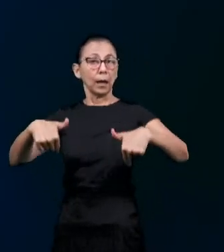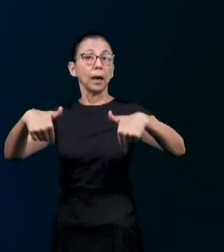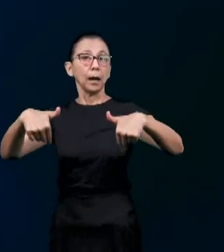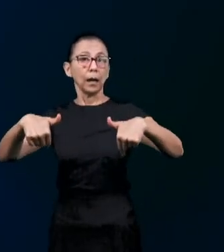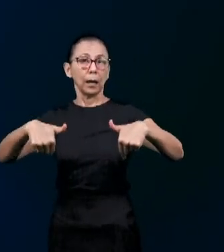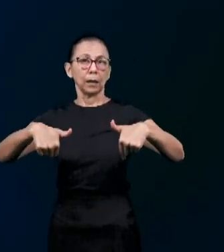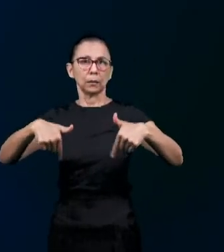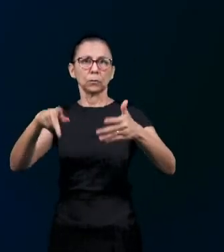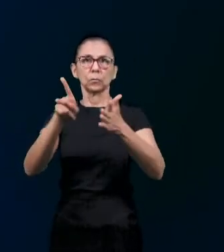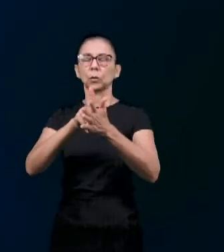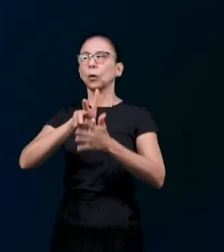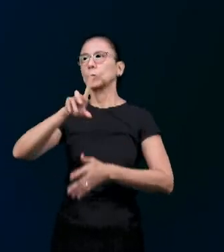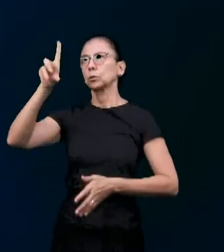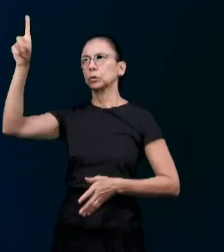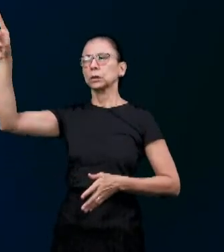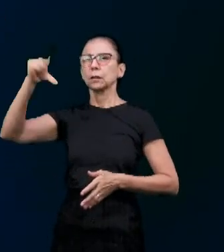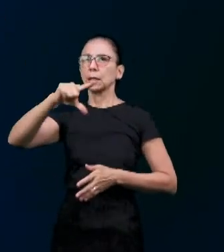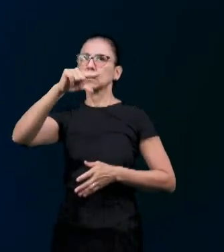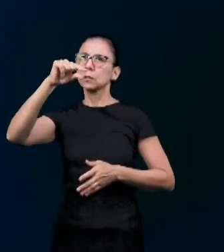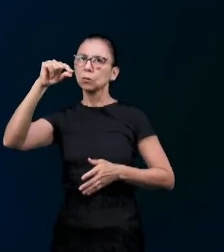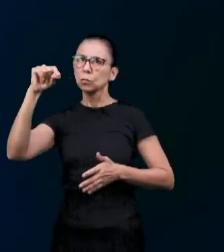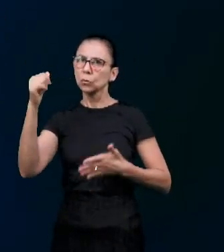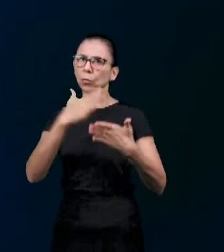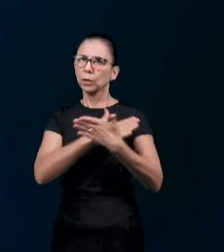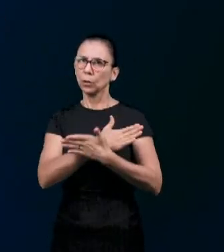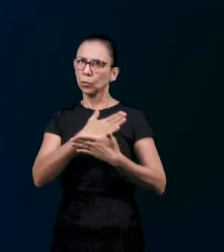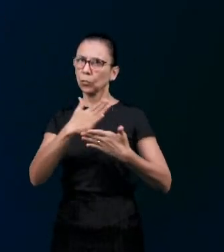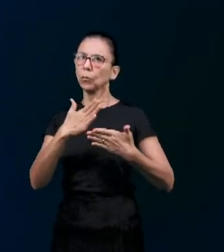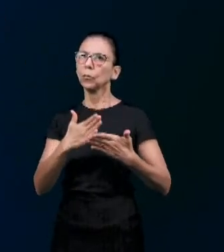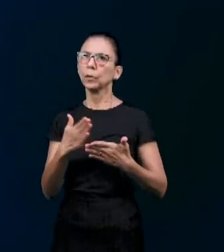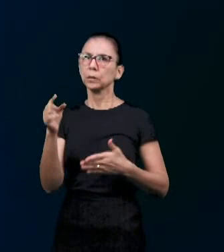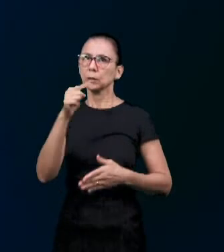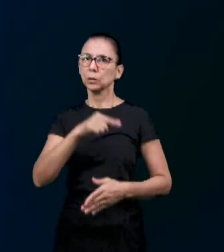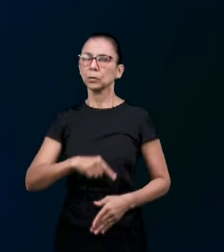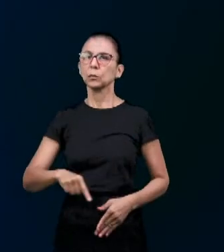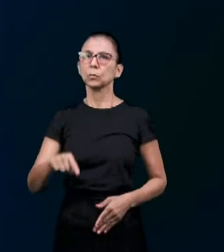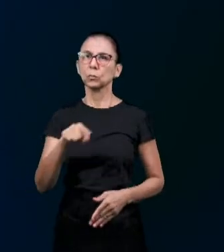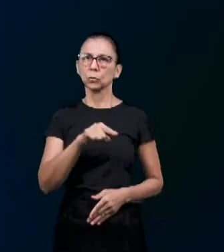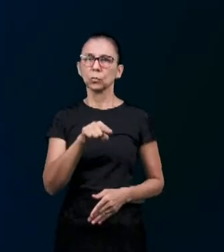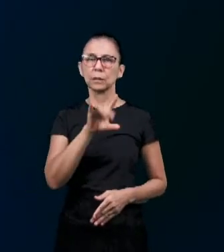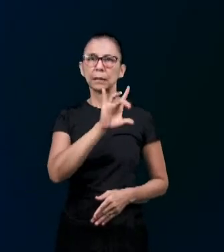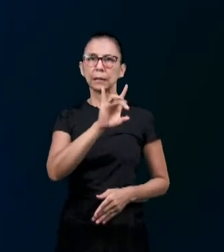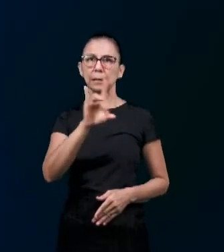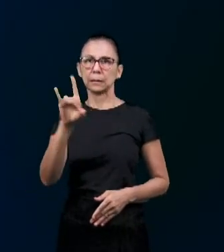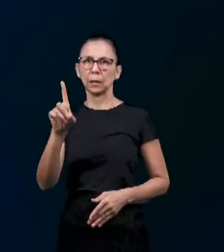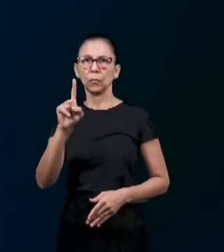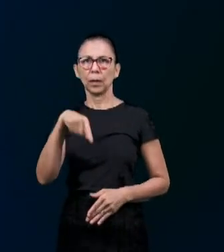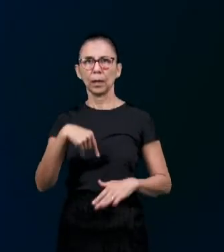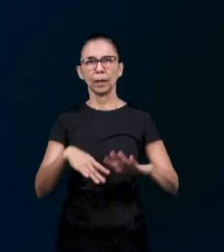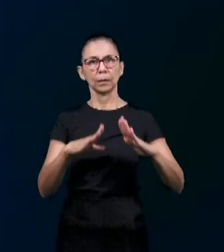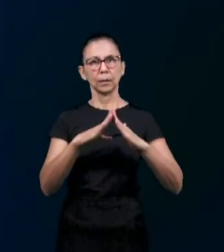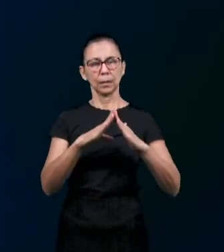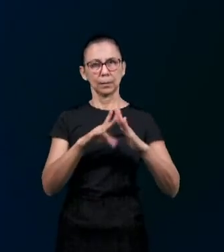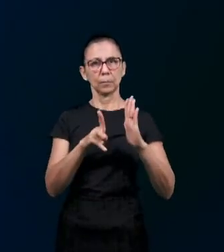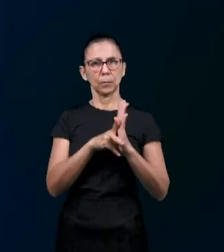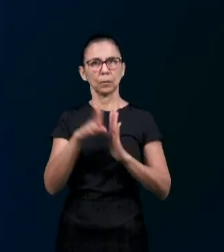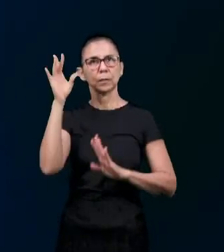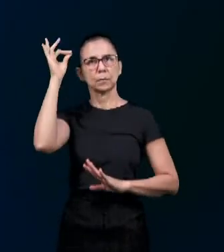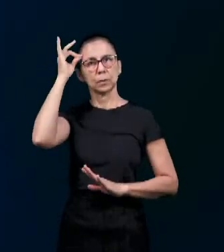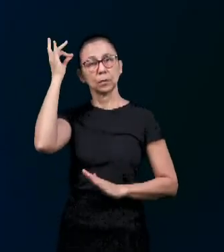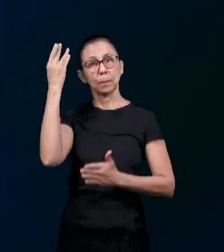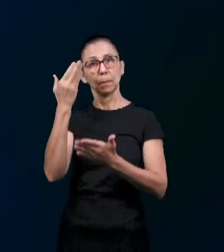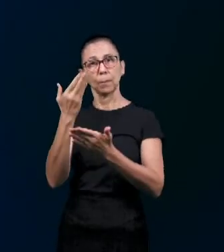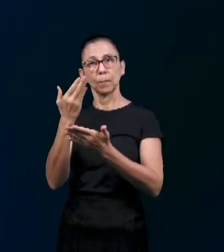da soberania De Deus Que é exatamente No início Sois edificados Casa espiritual Isso vem de Deus E aí somos